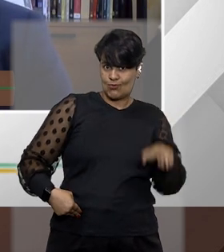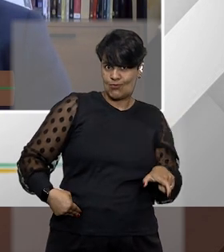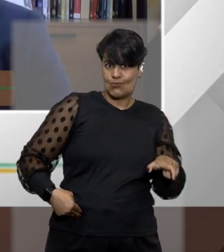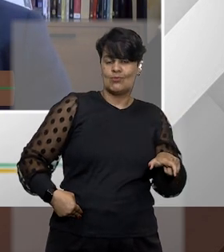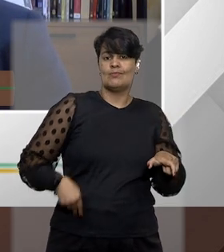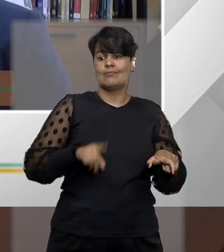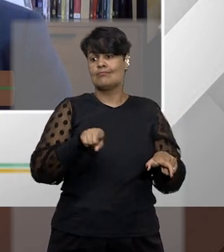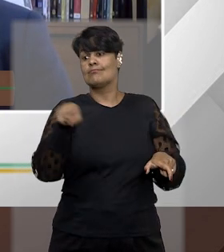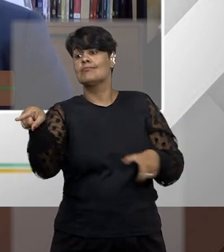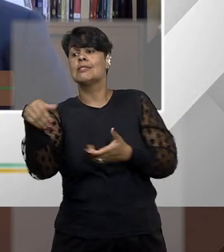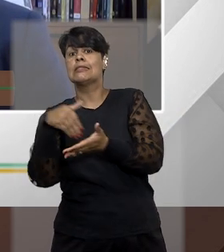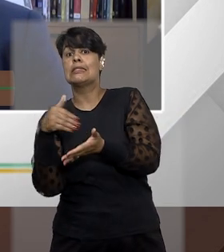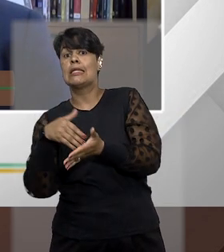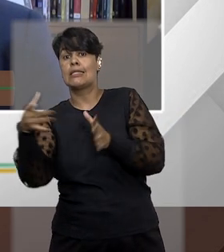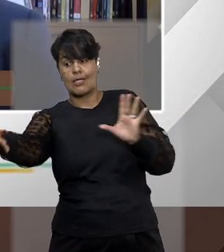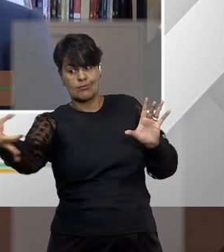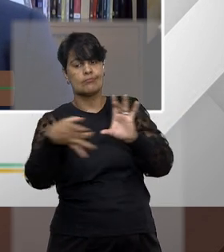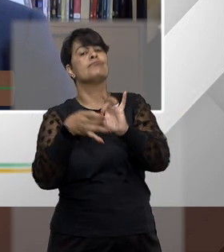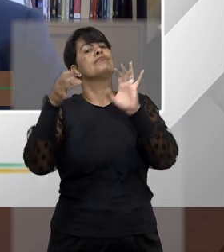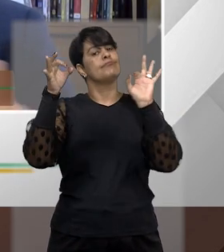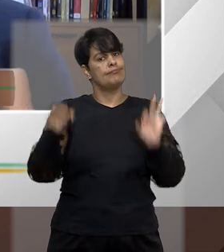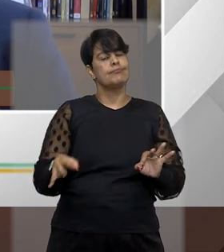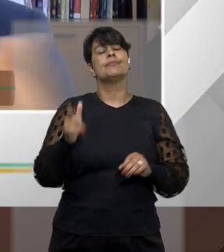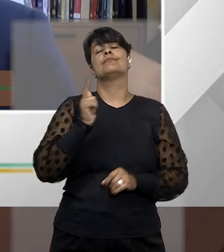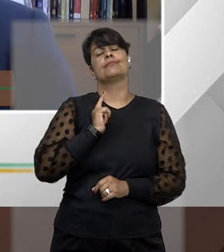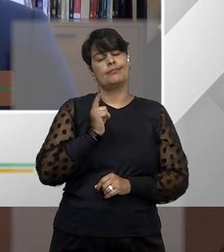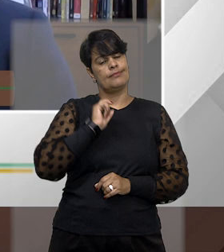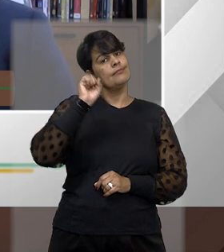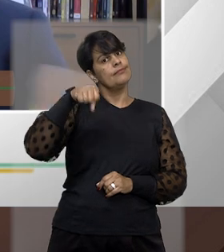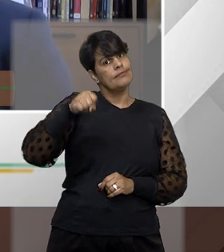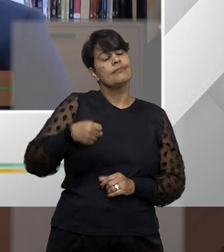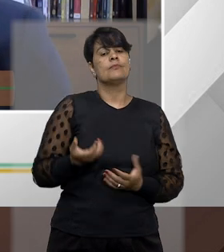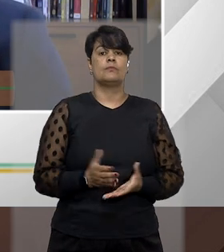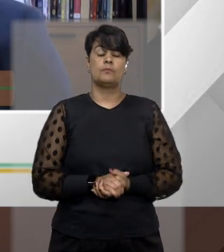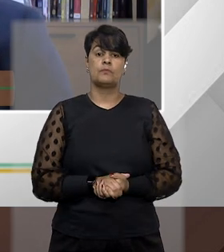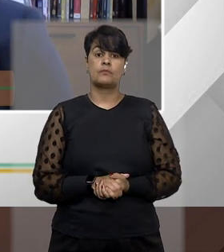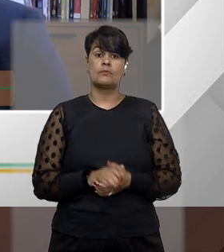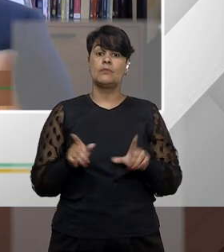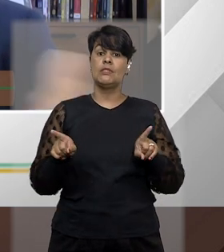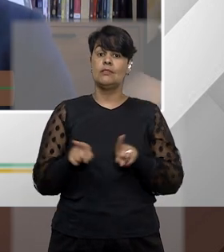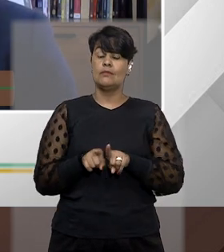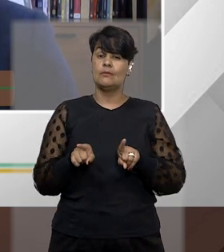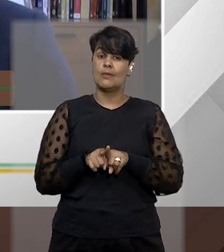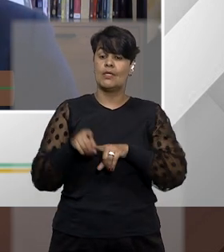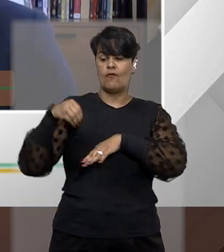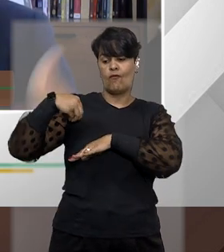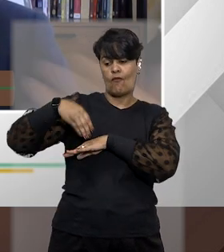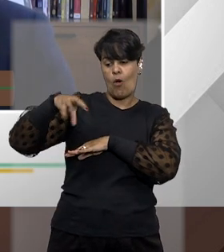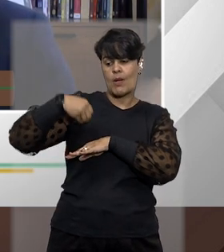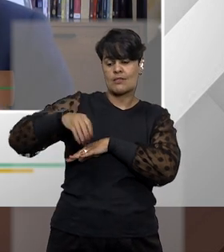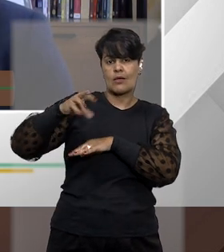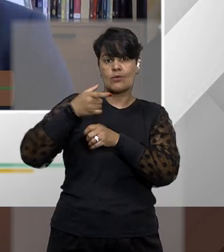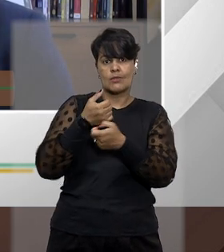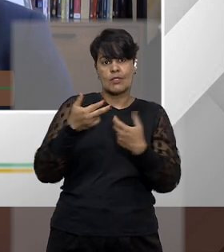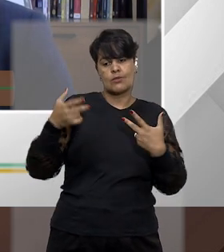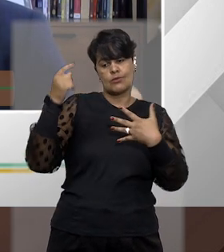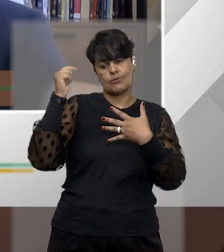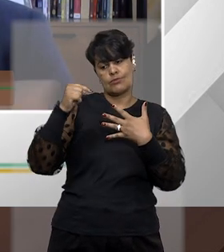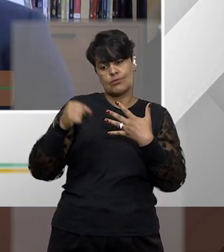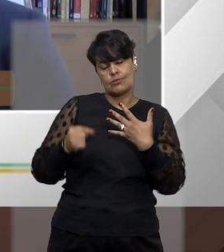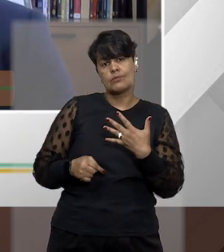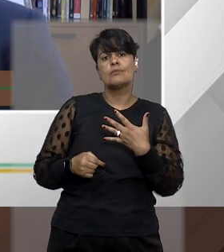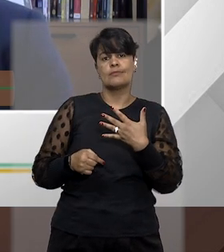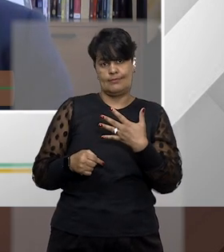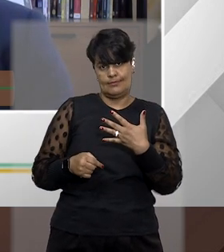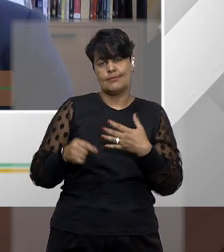e o secretário da Receita Federal. A manifestação a respeito do mérito e as informações prestadas, como acontece nesse exemplo,